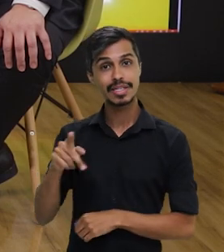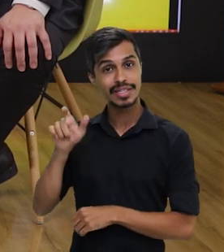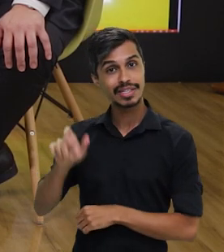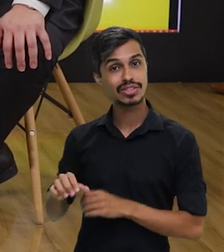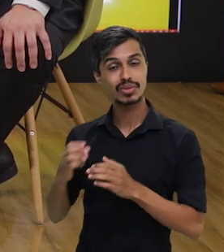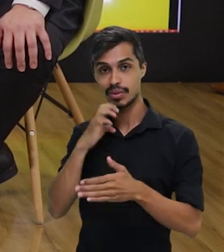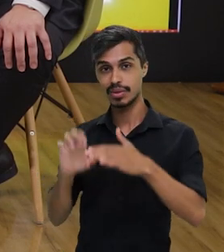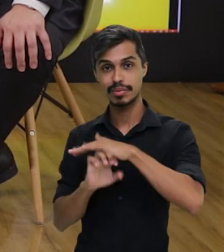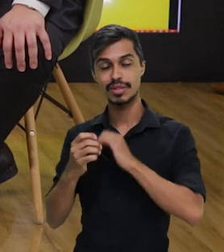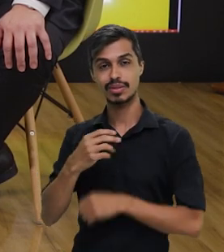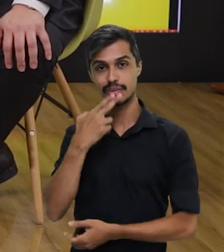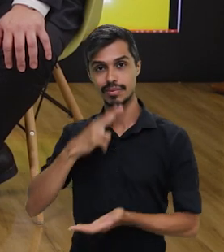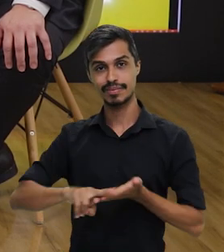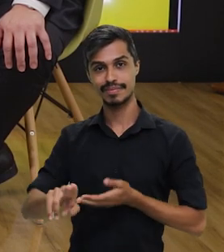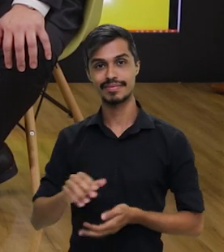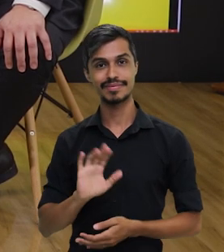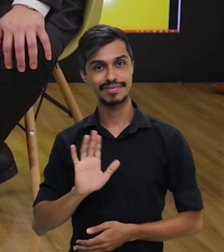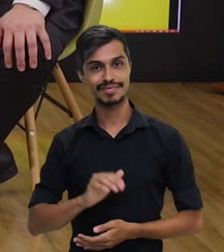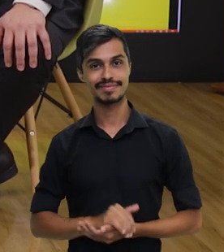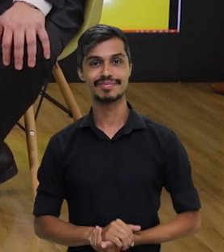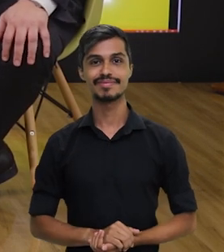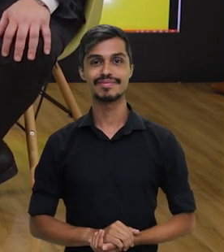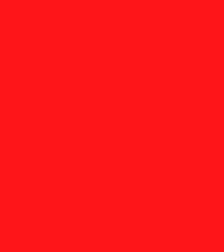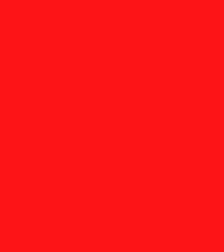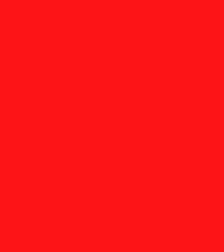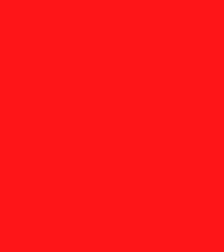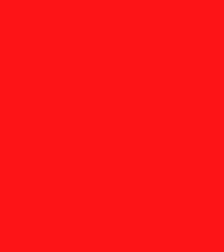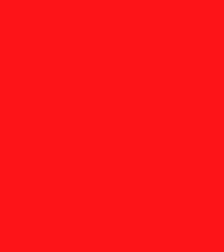em Pauta com o presidente dos correios. Até já.